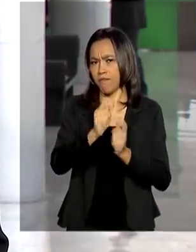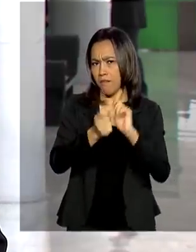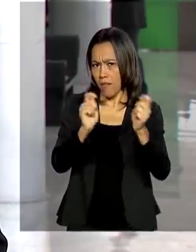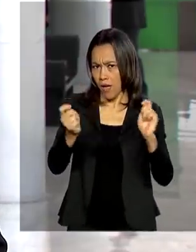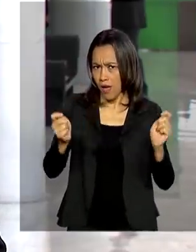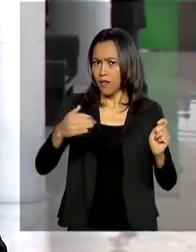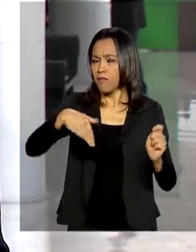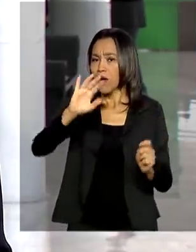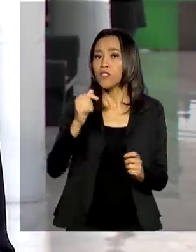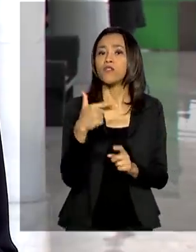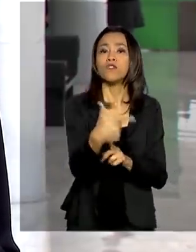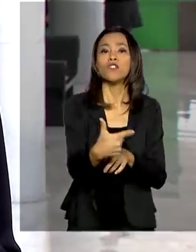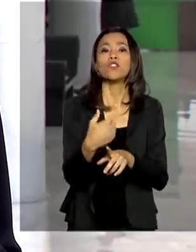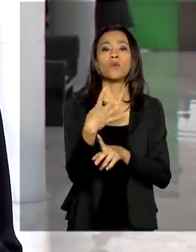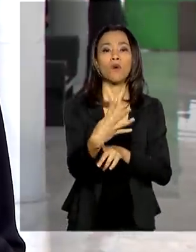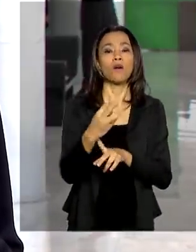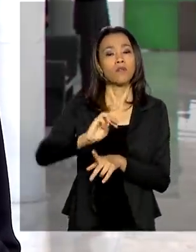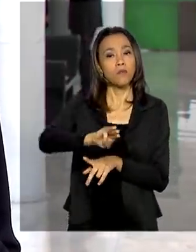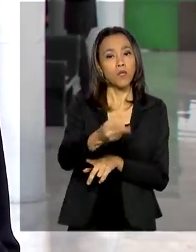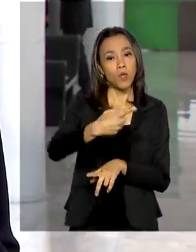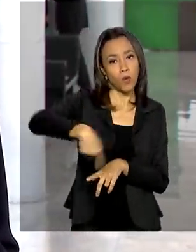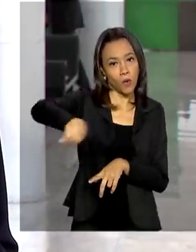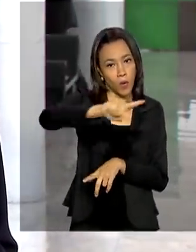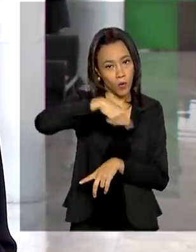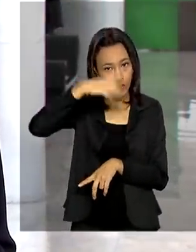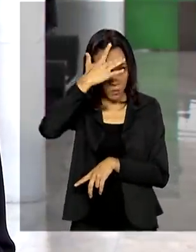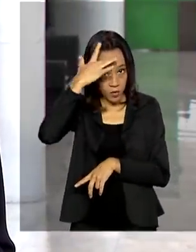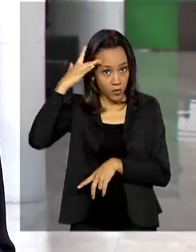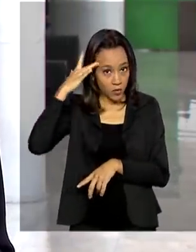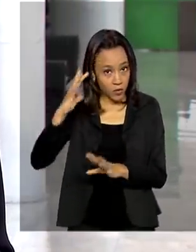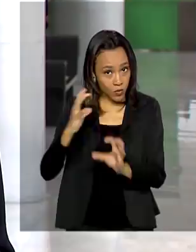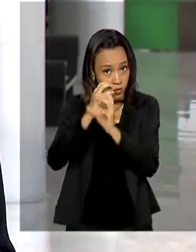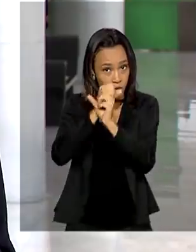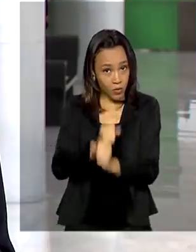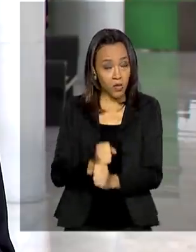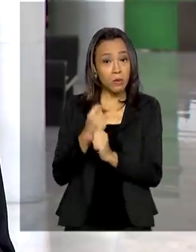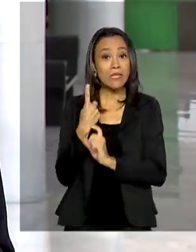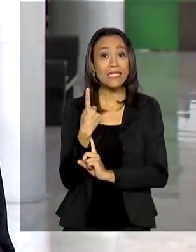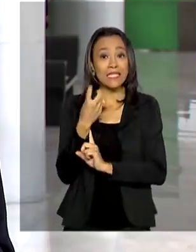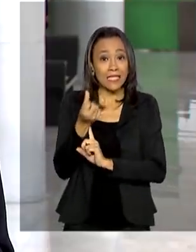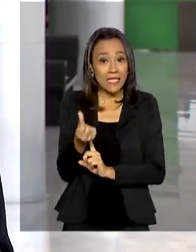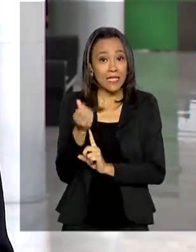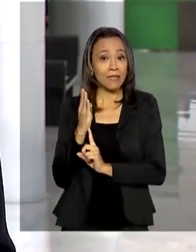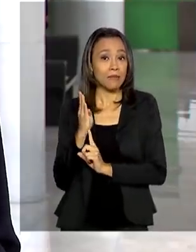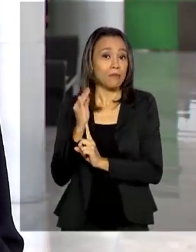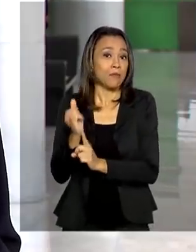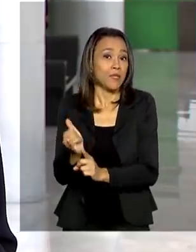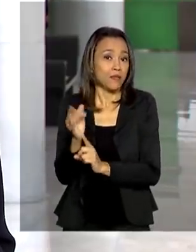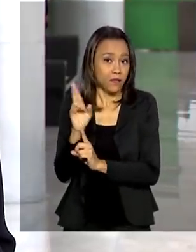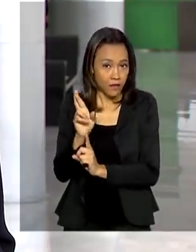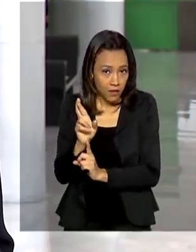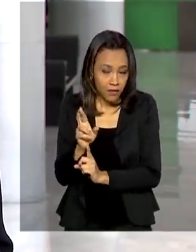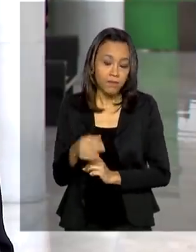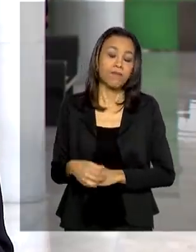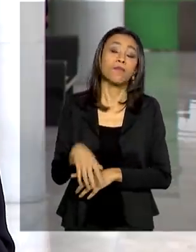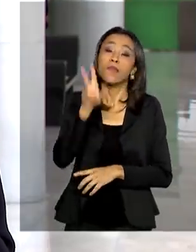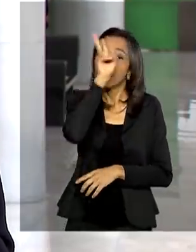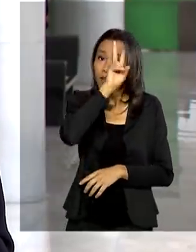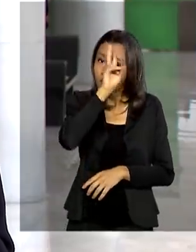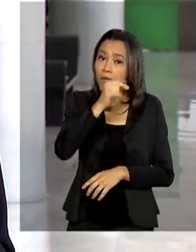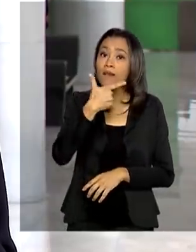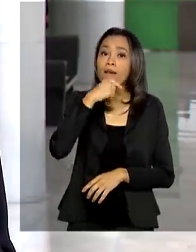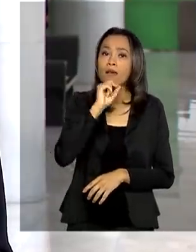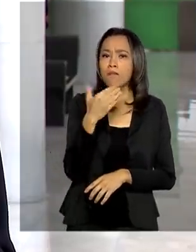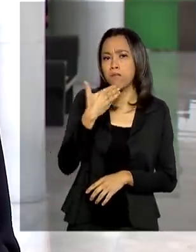24 milhões de brasileiros, somando mais de 16 bilhões de reais. Lembrando que quem teve o